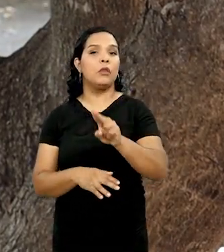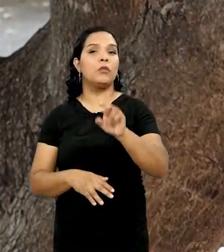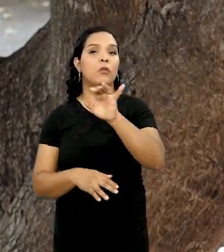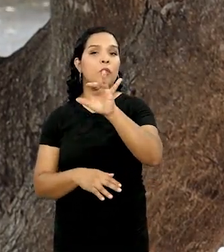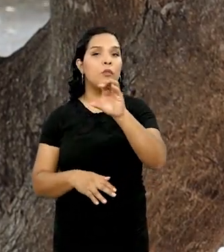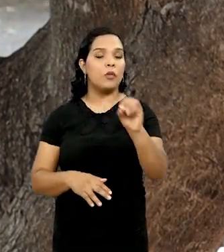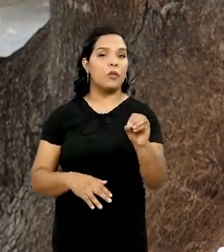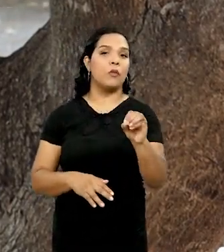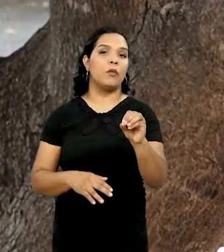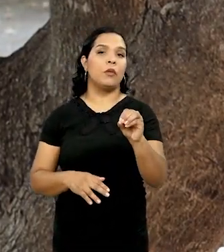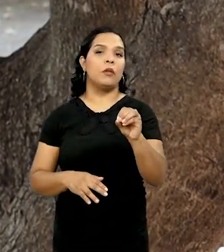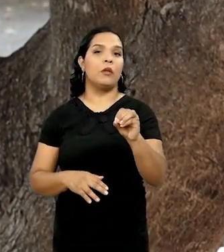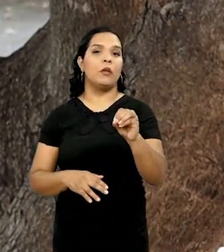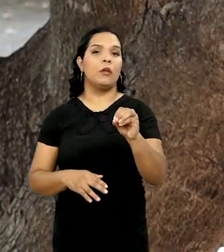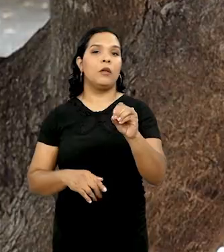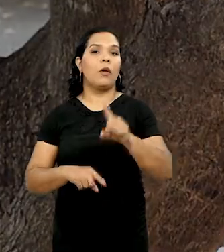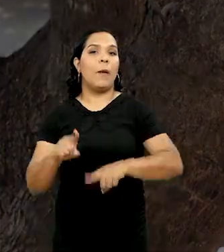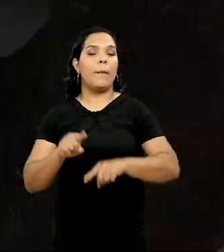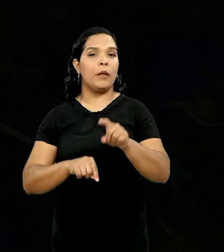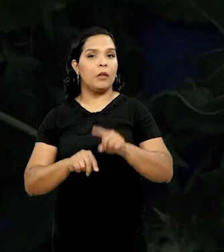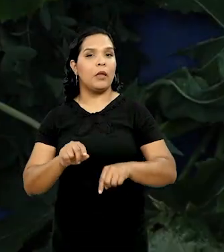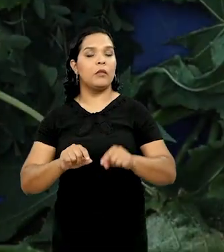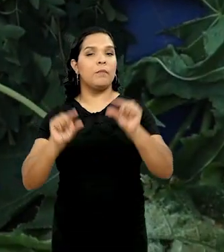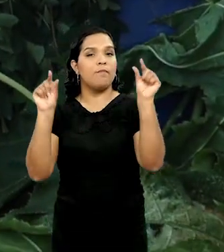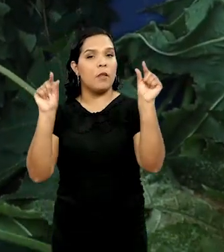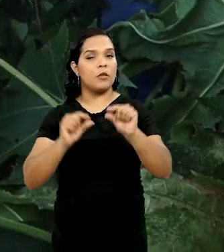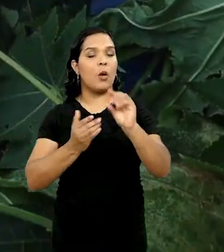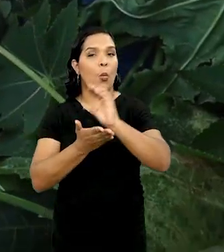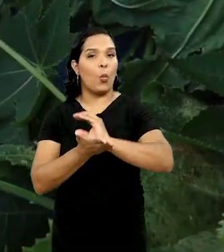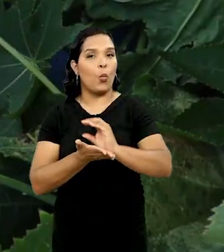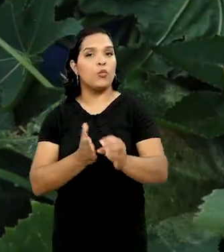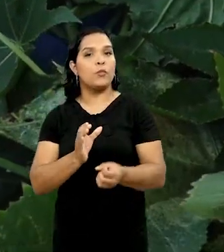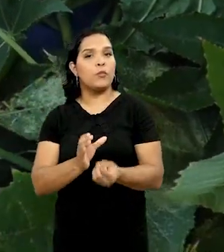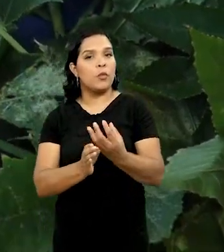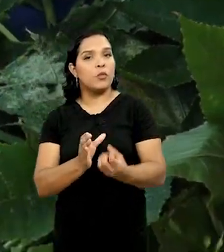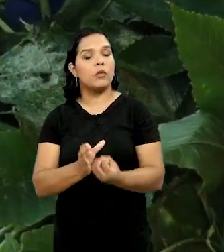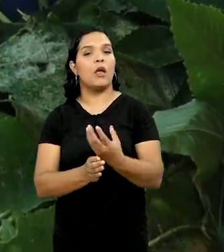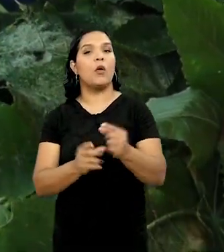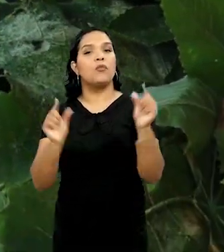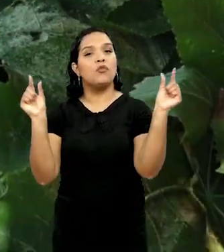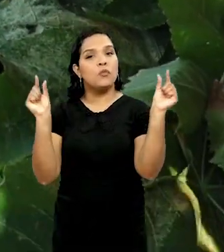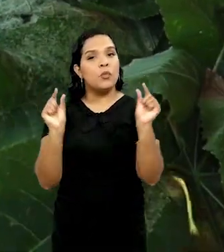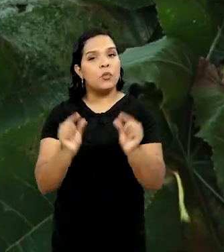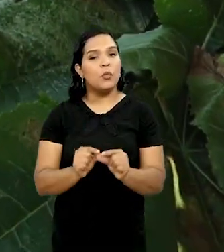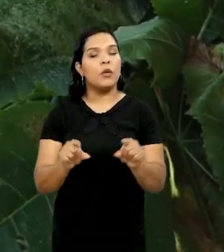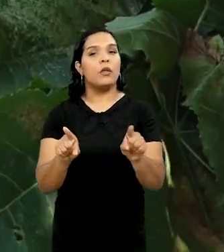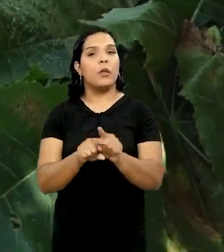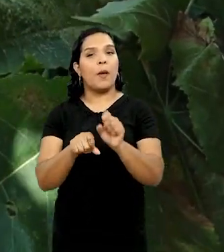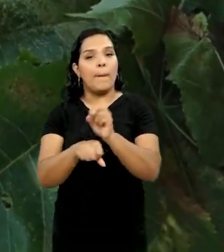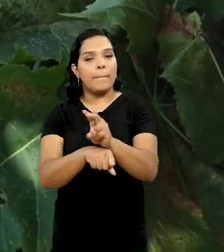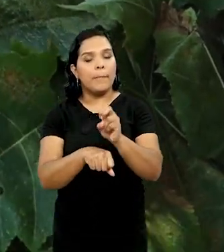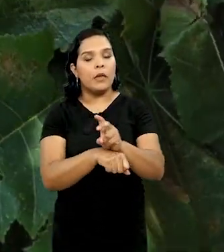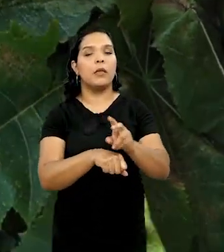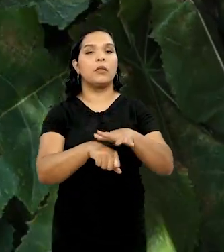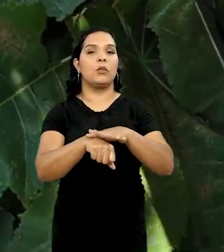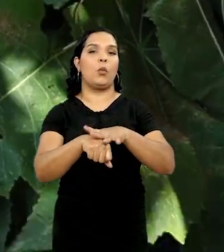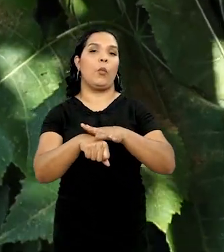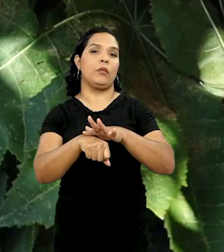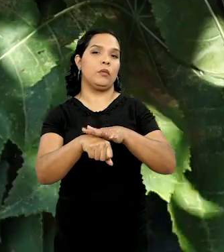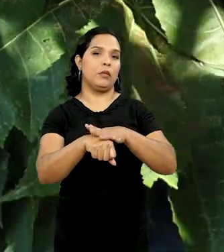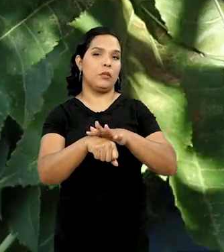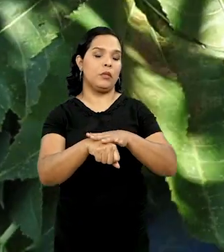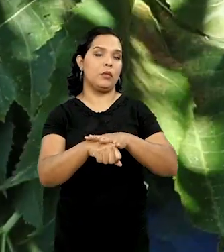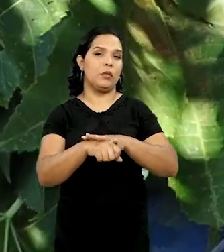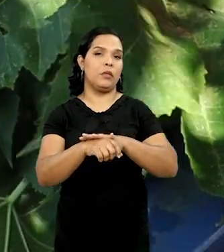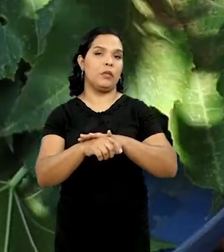biofertilizante em suas propriedades, como forma de baixar o custo de produção, diminuir as pragas e doenças,